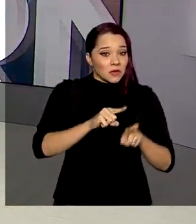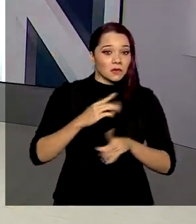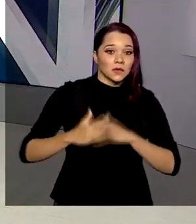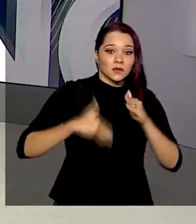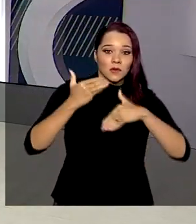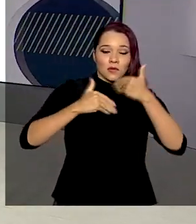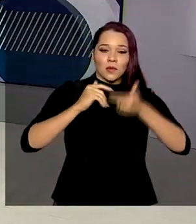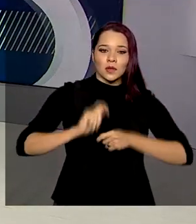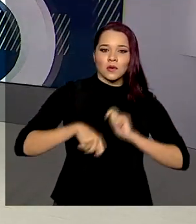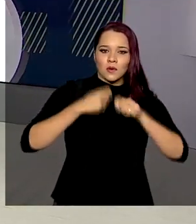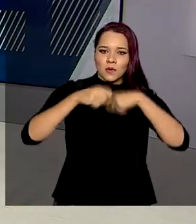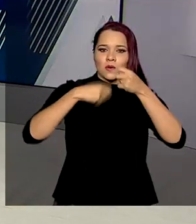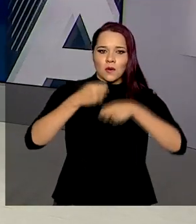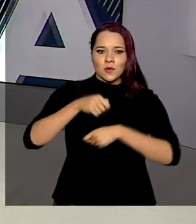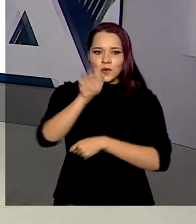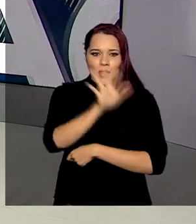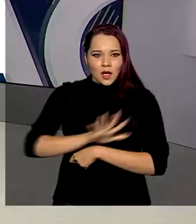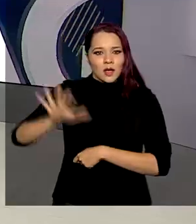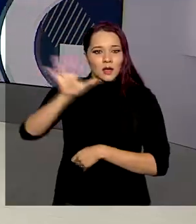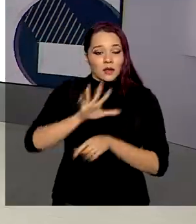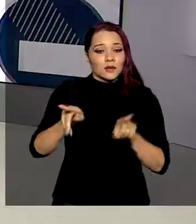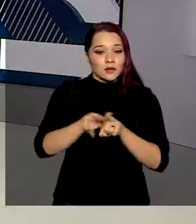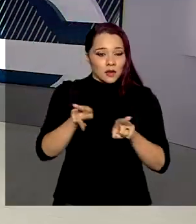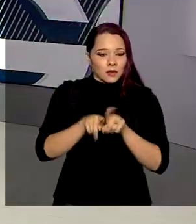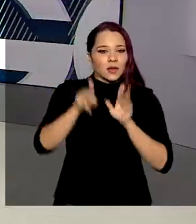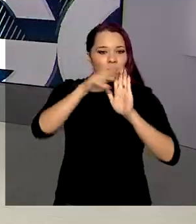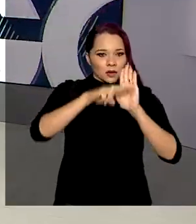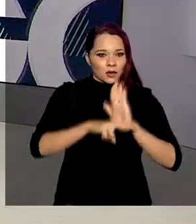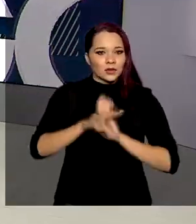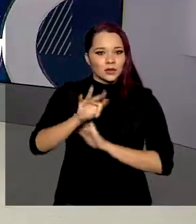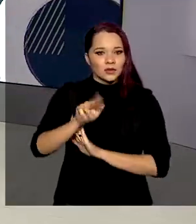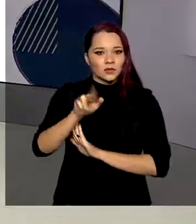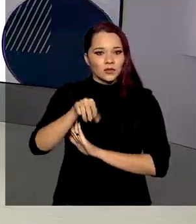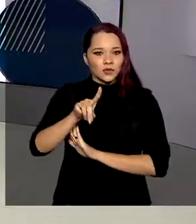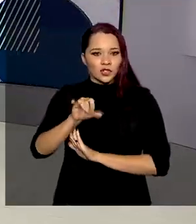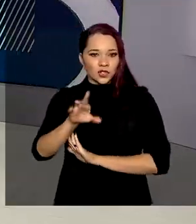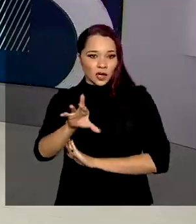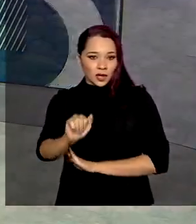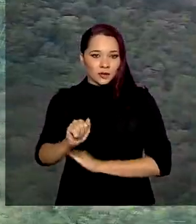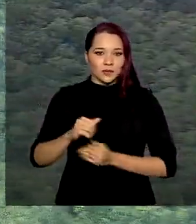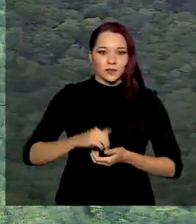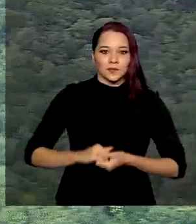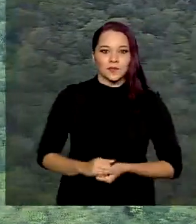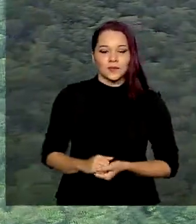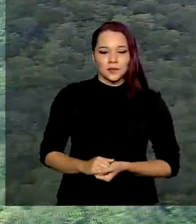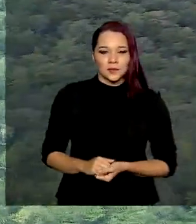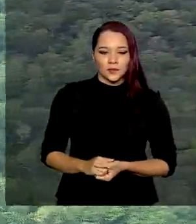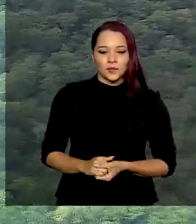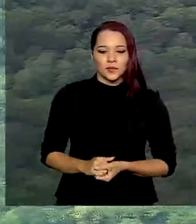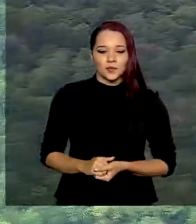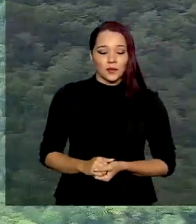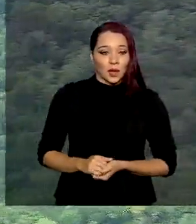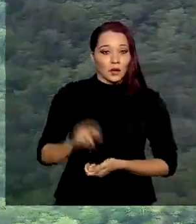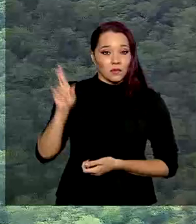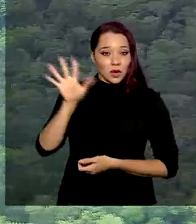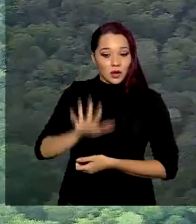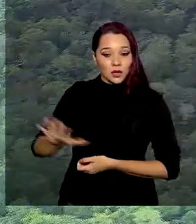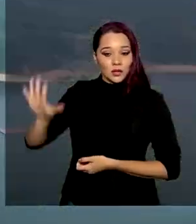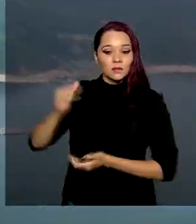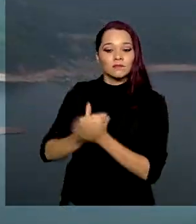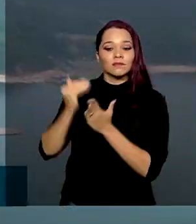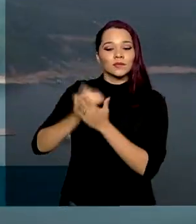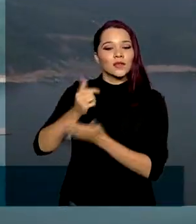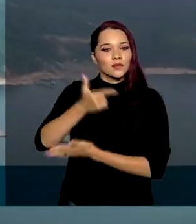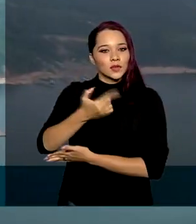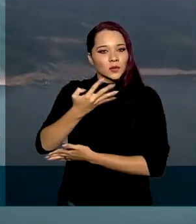desenvolvimento econômico da região e também da regularização fundiária. Uma região que abriga mais de